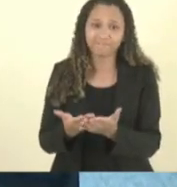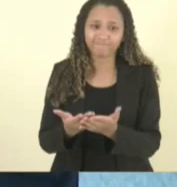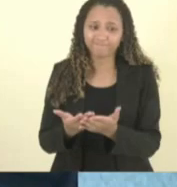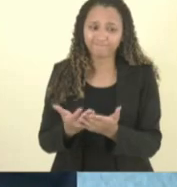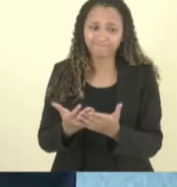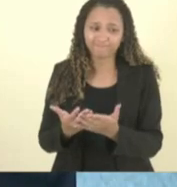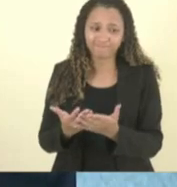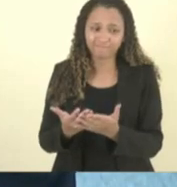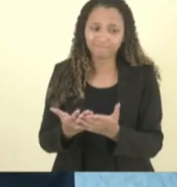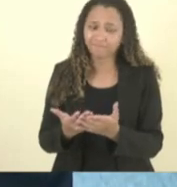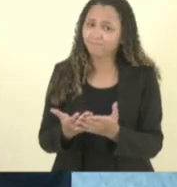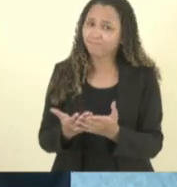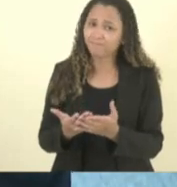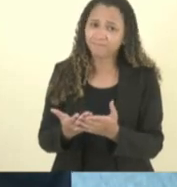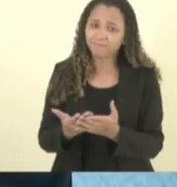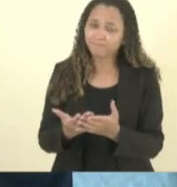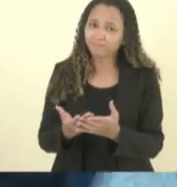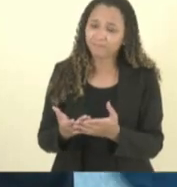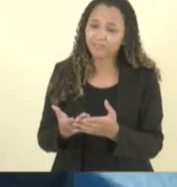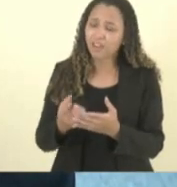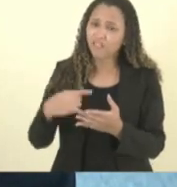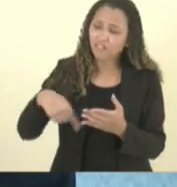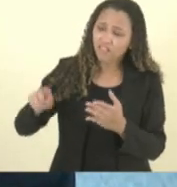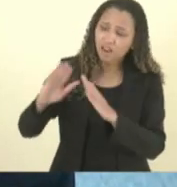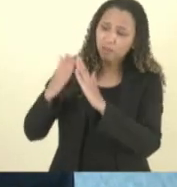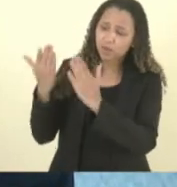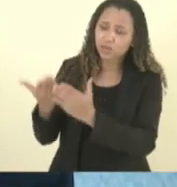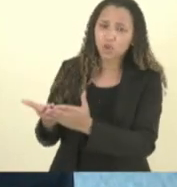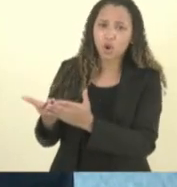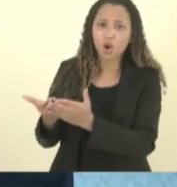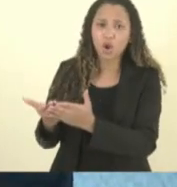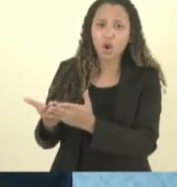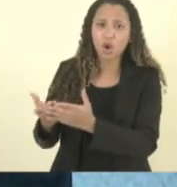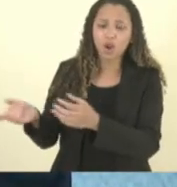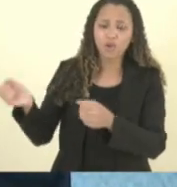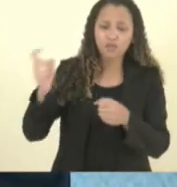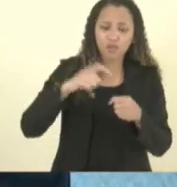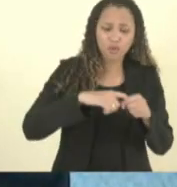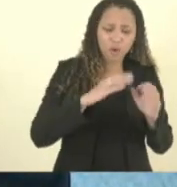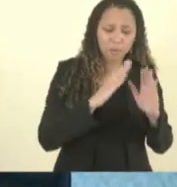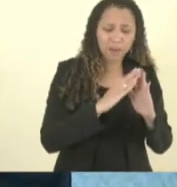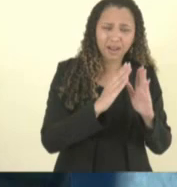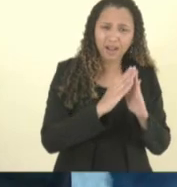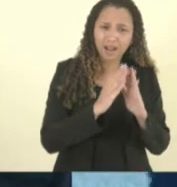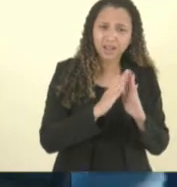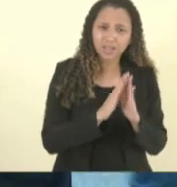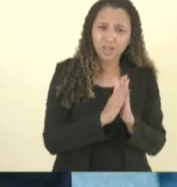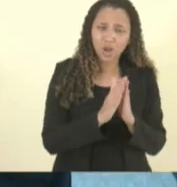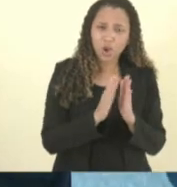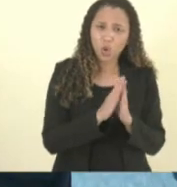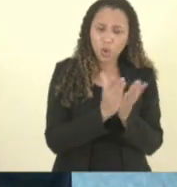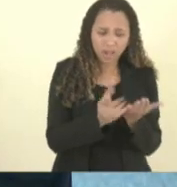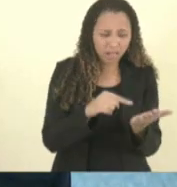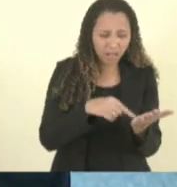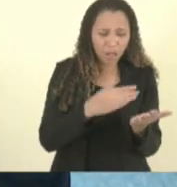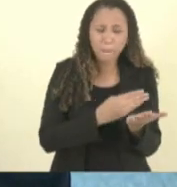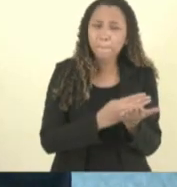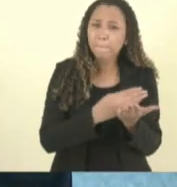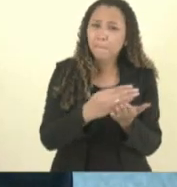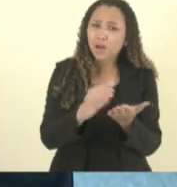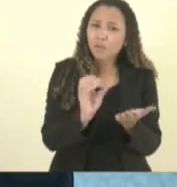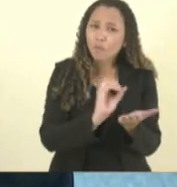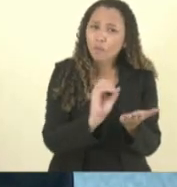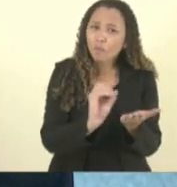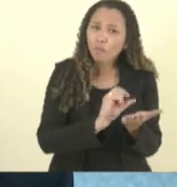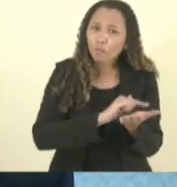e voltando com o caderno e os professores foram usados e da prova